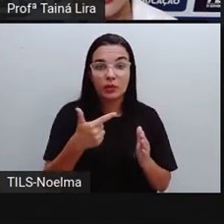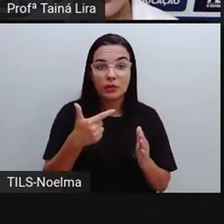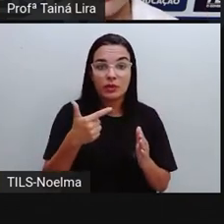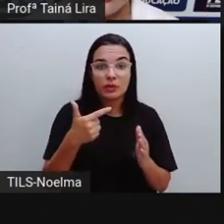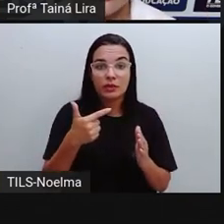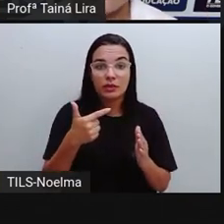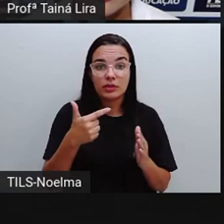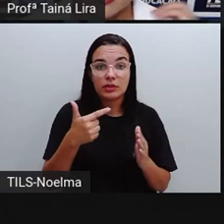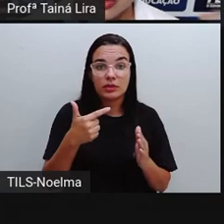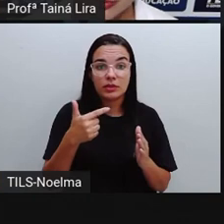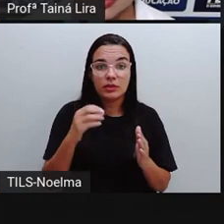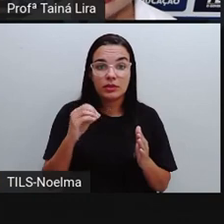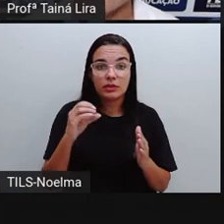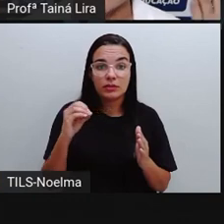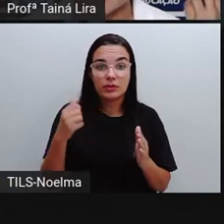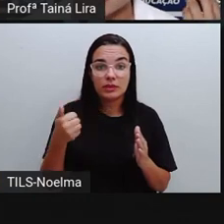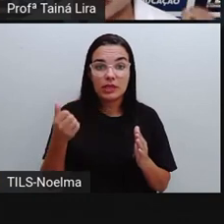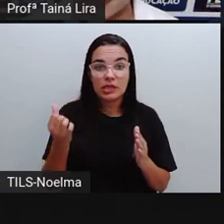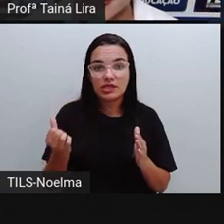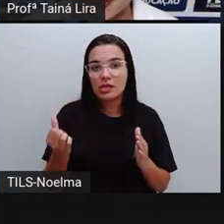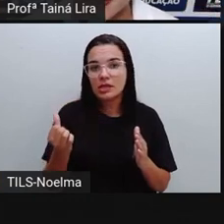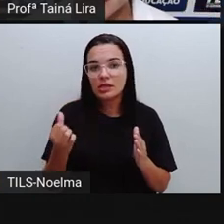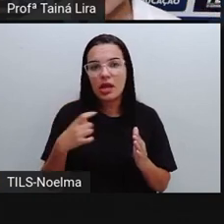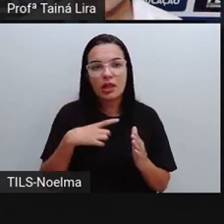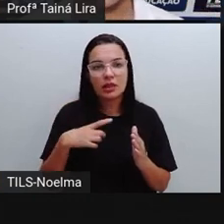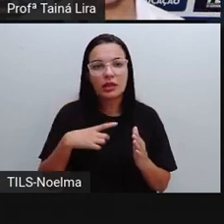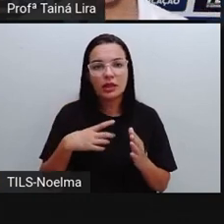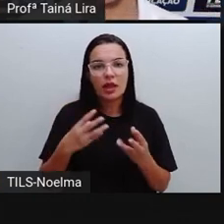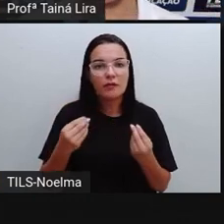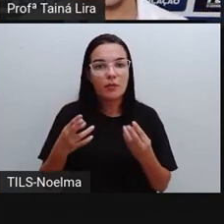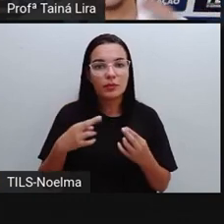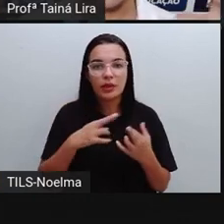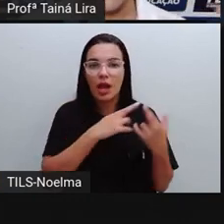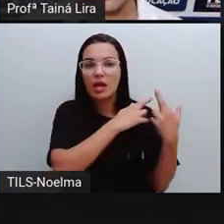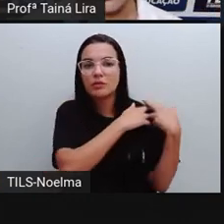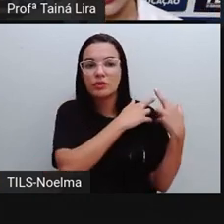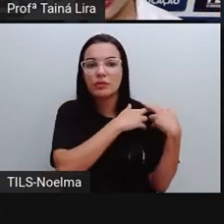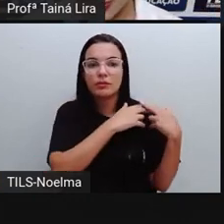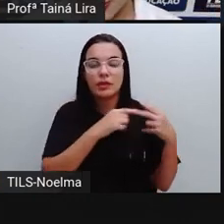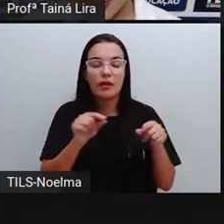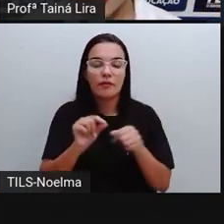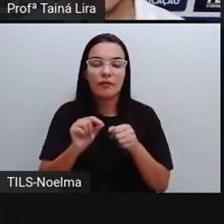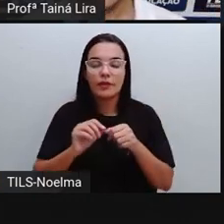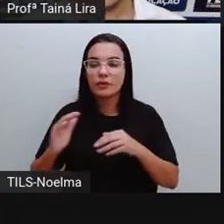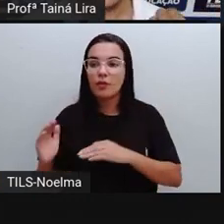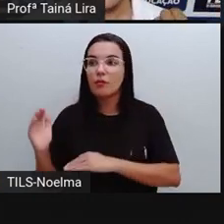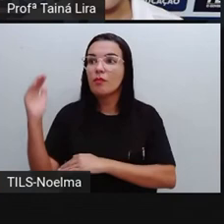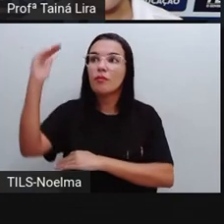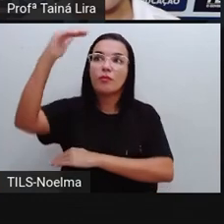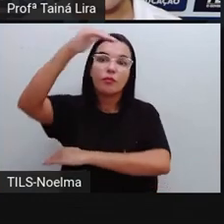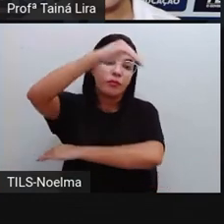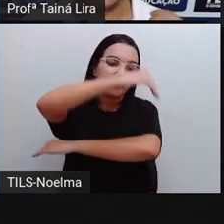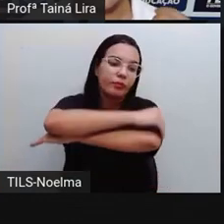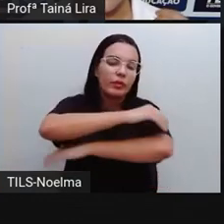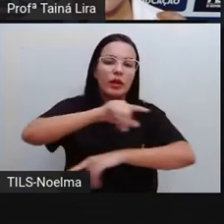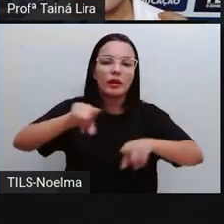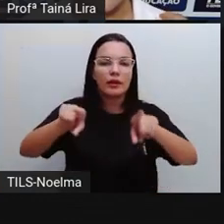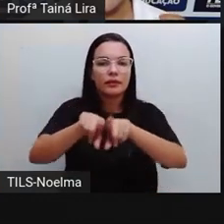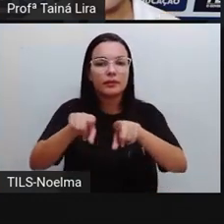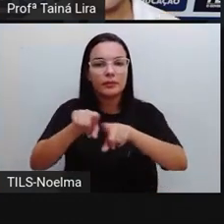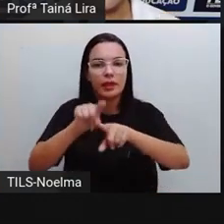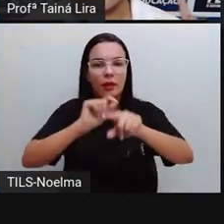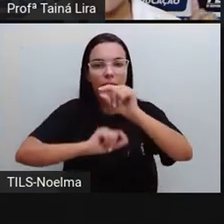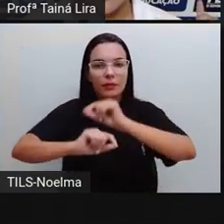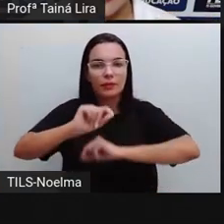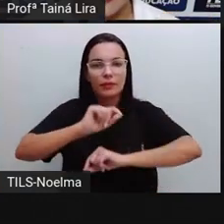ele foi responsável por diversas obras de mobilidade urbana. Ele construiu vários viadutos aí, inclusive o Complexo Viário